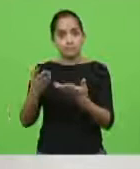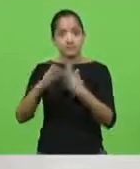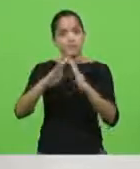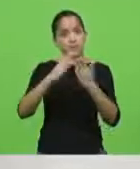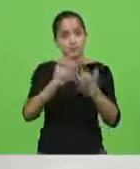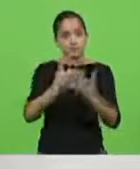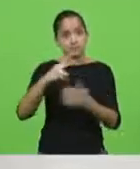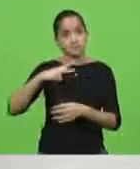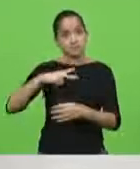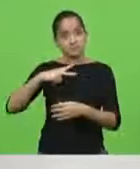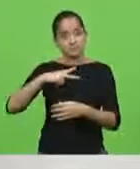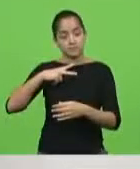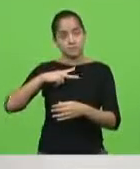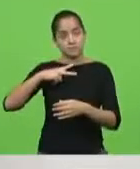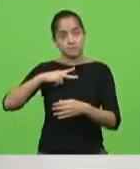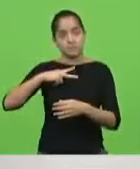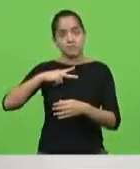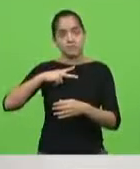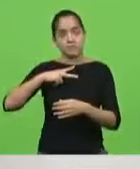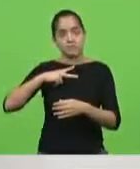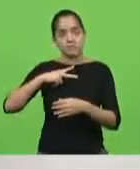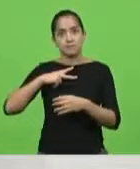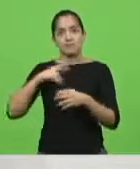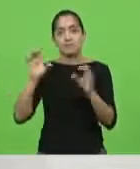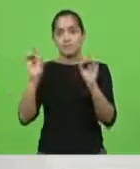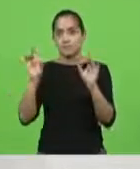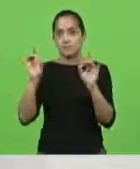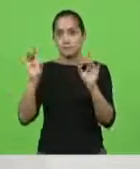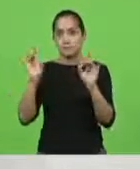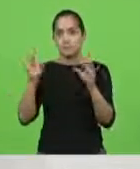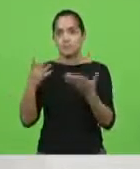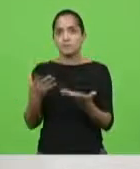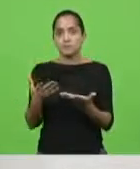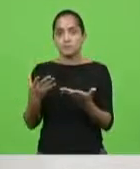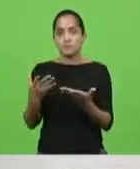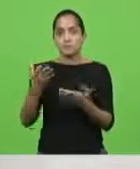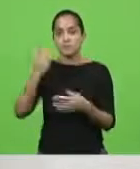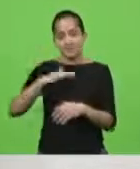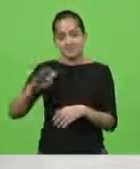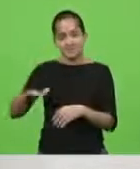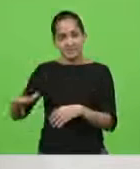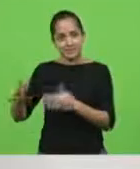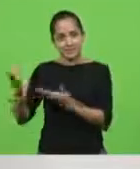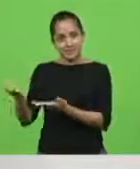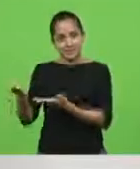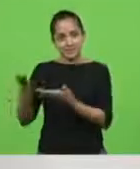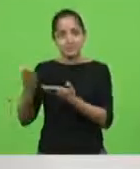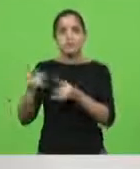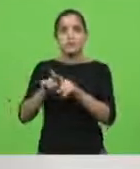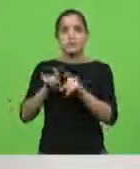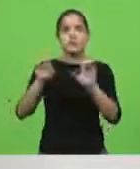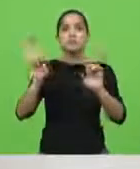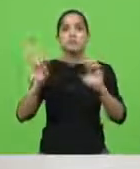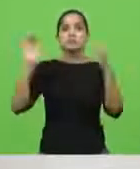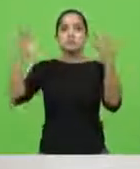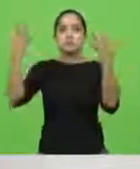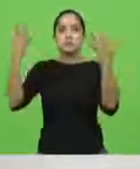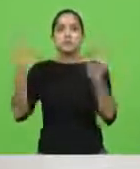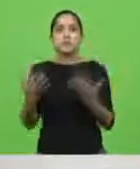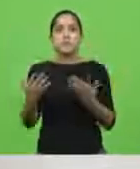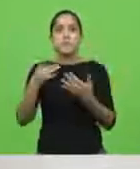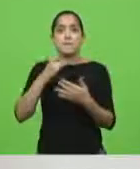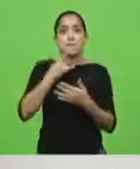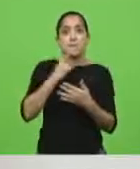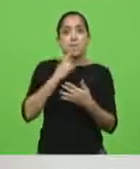particulares, de forma especial as escolas de educação infantil, o setor de eventos, bares e